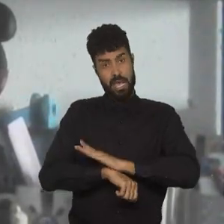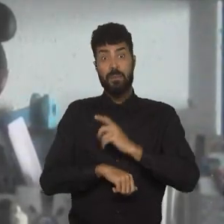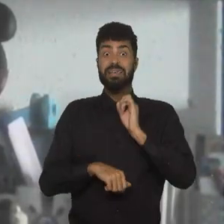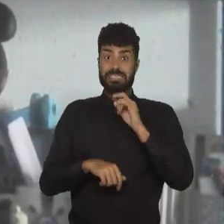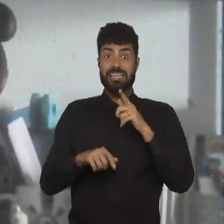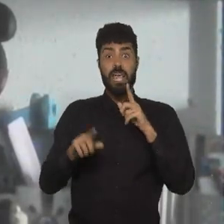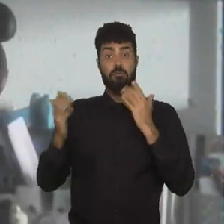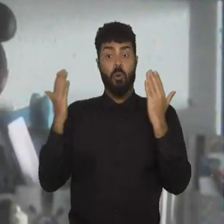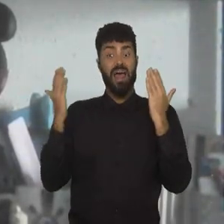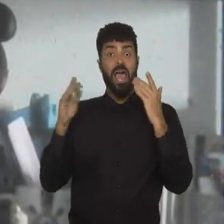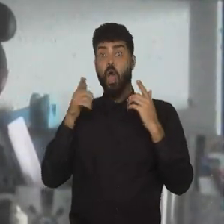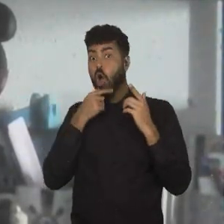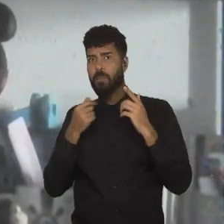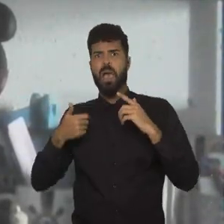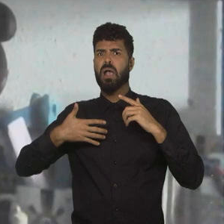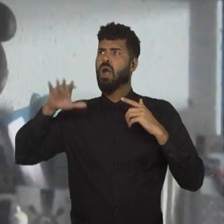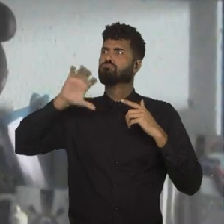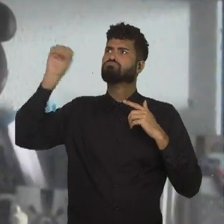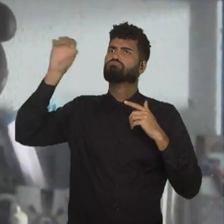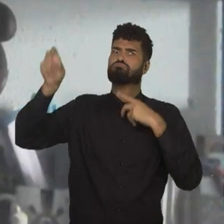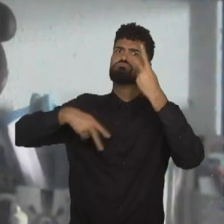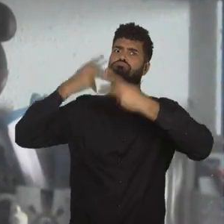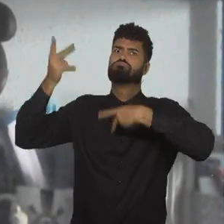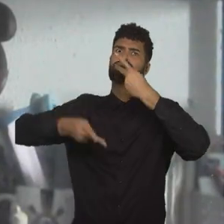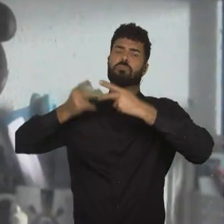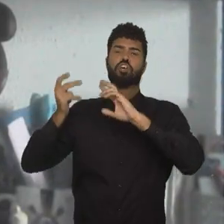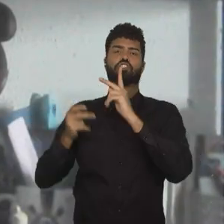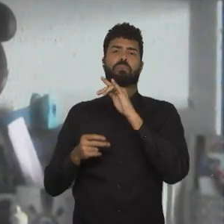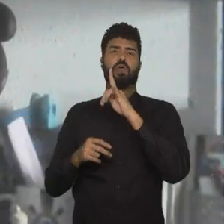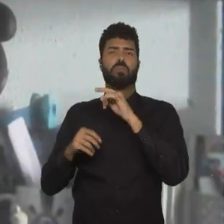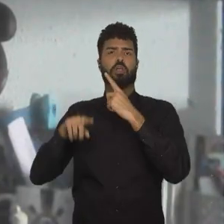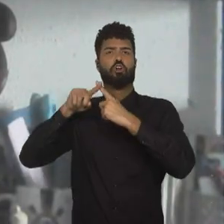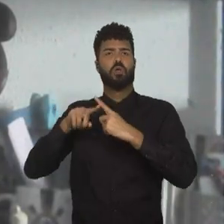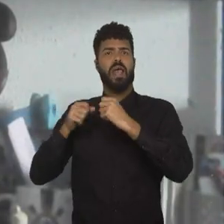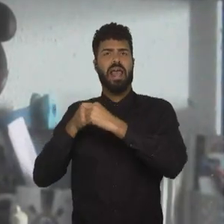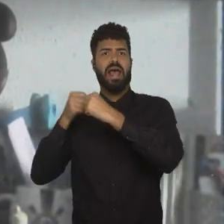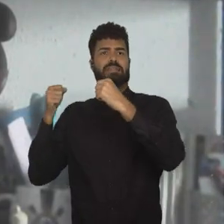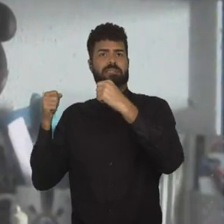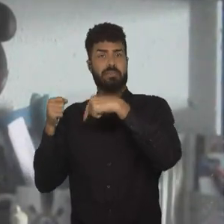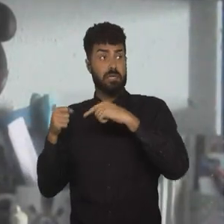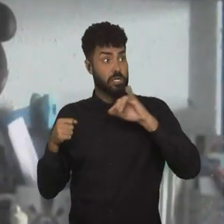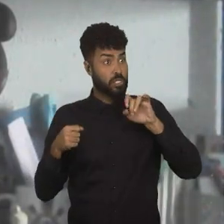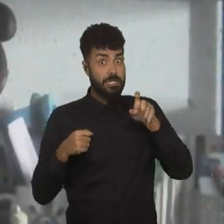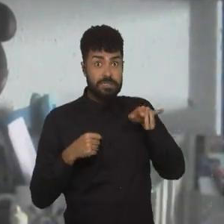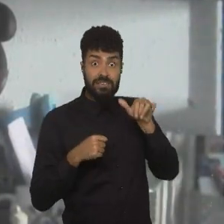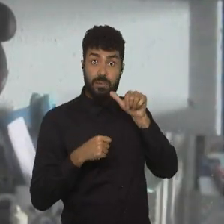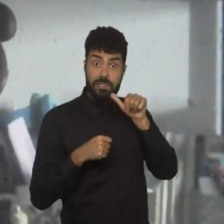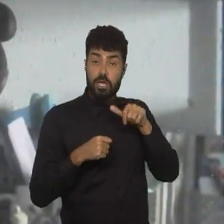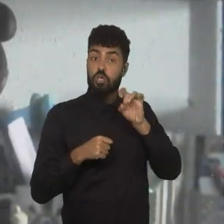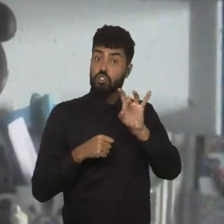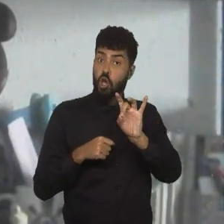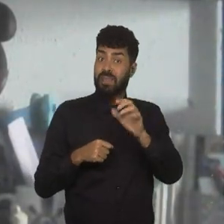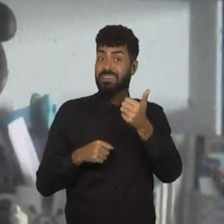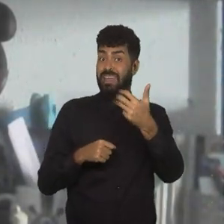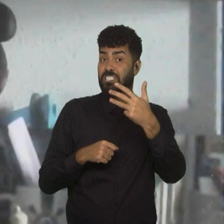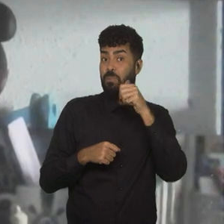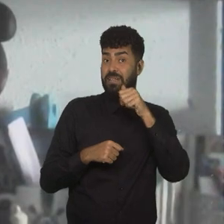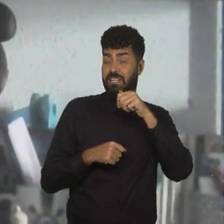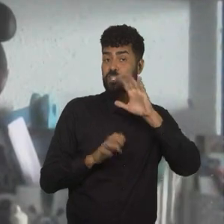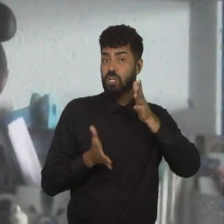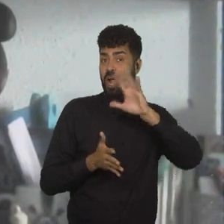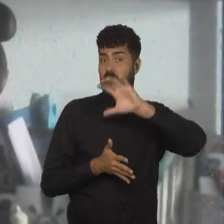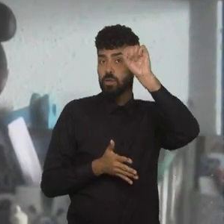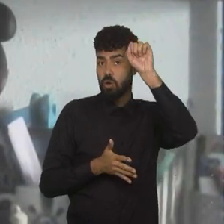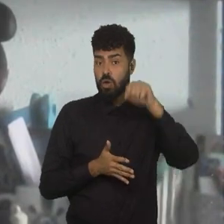Vini seria muito falado aqui no Brasil, quando ganhou a Champions, porque é um torneio muito grande, a Geise ganhou esse, que só três brasileiras ganharam, e uma